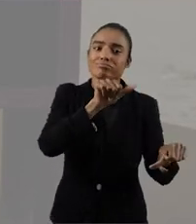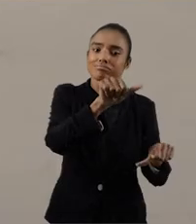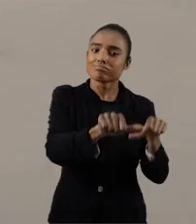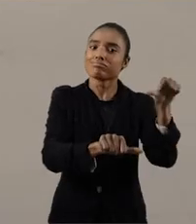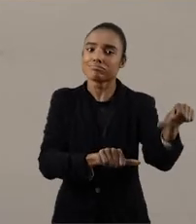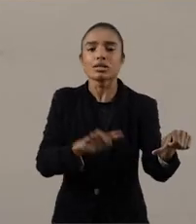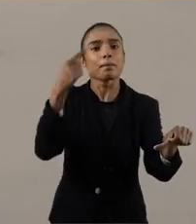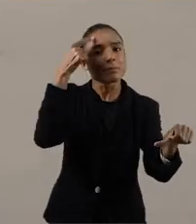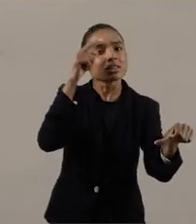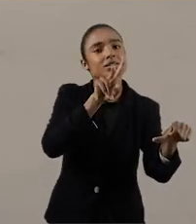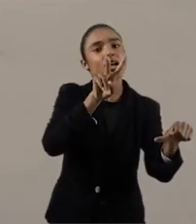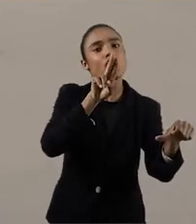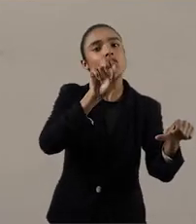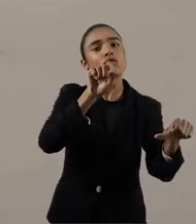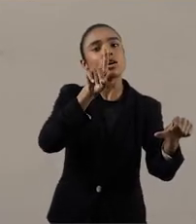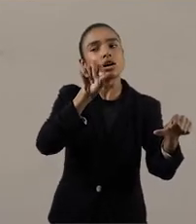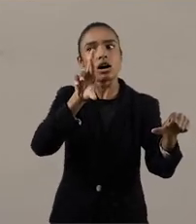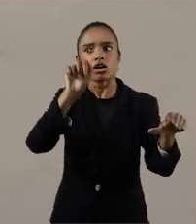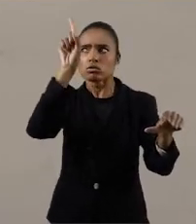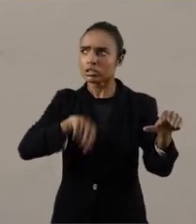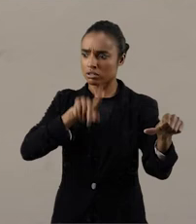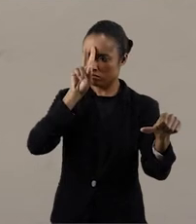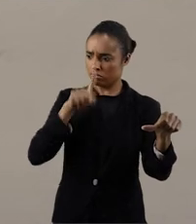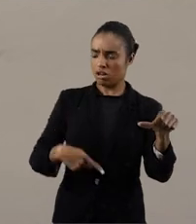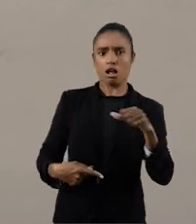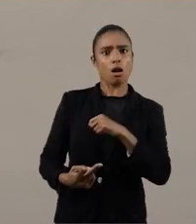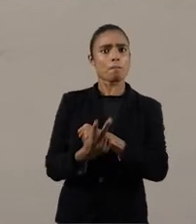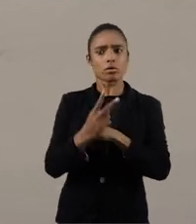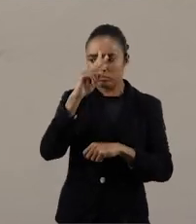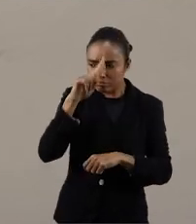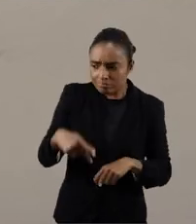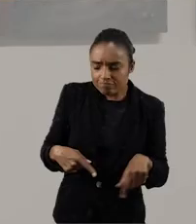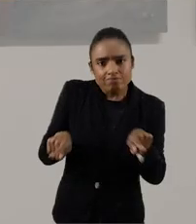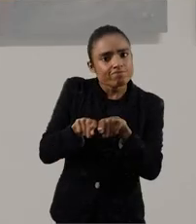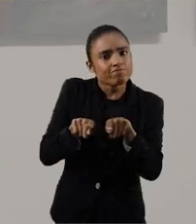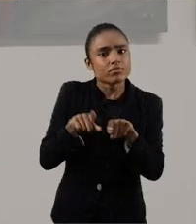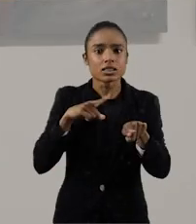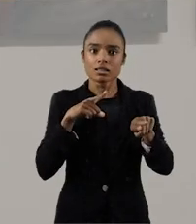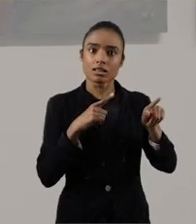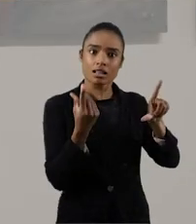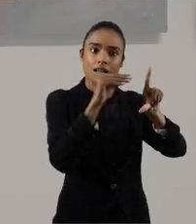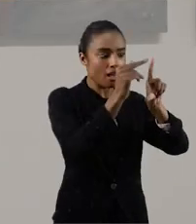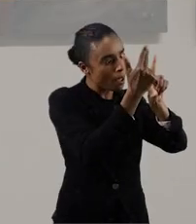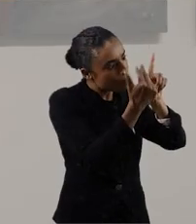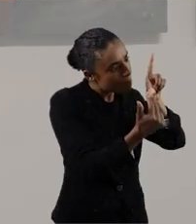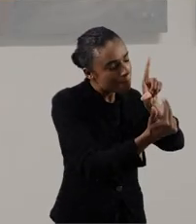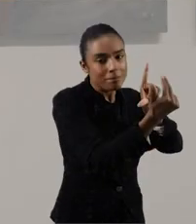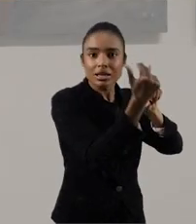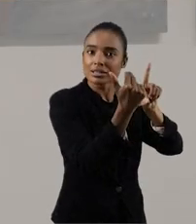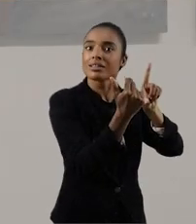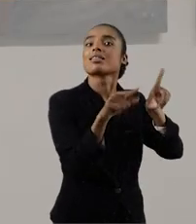pensar a voadora como esse exercício de autodefesa. Uma operação que está presente na pintura, no espaço